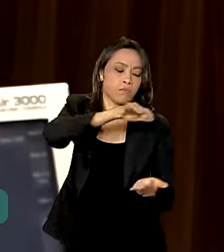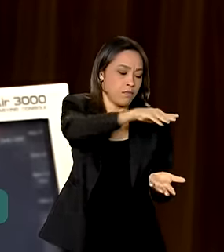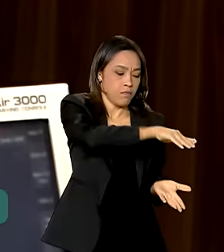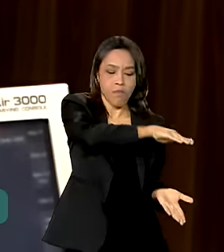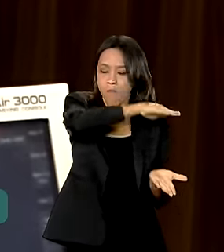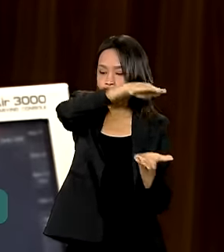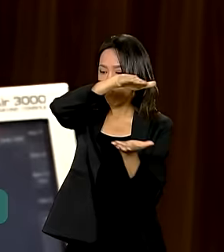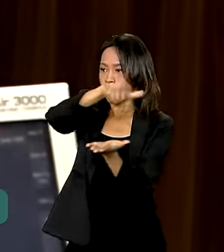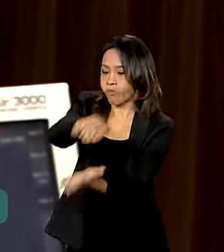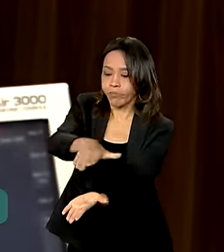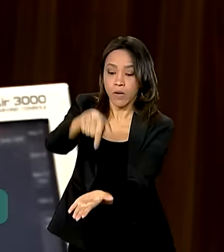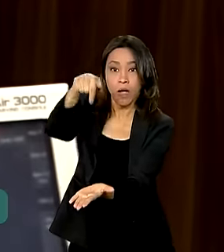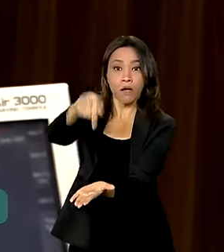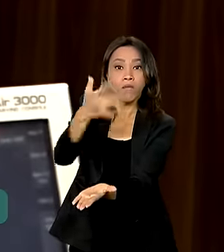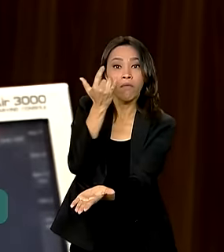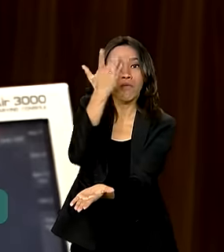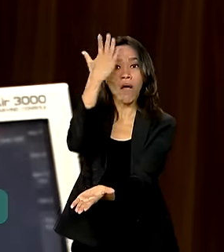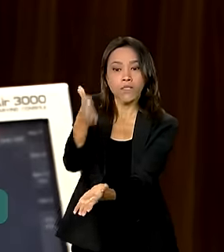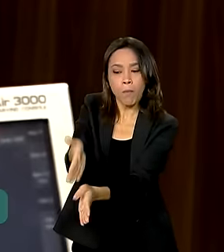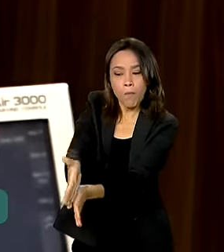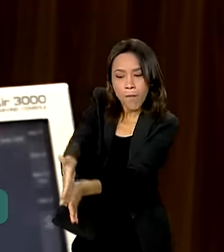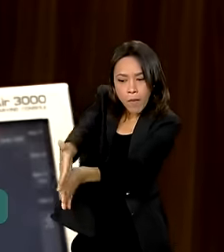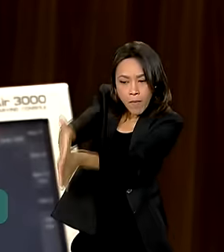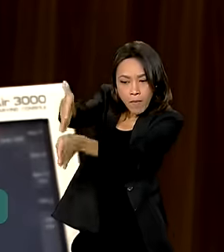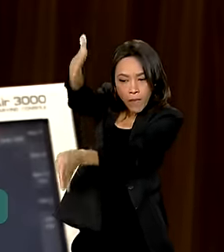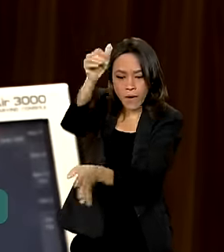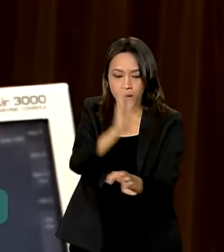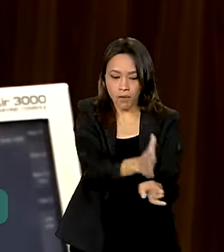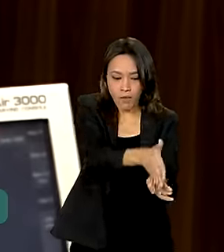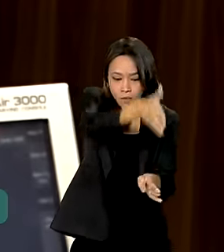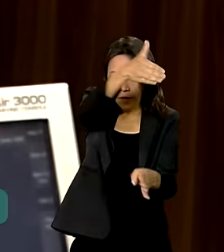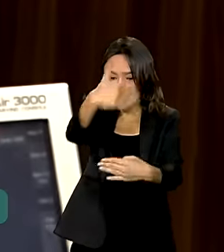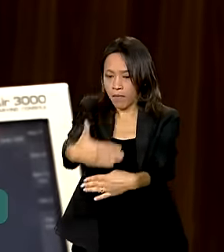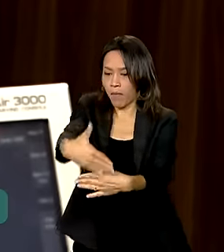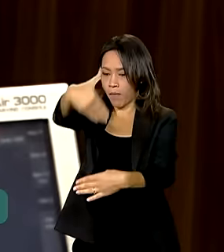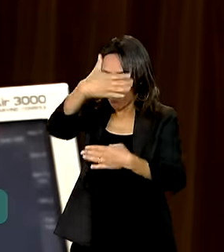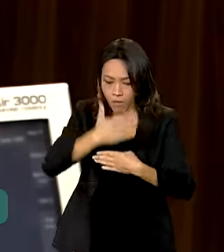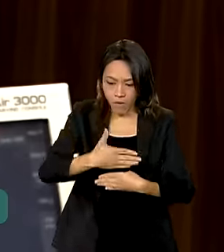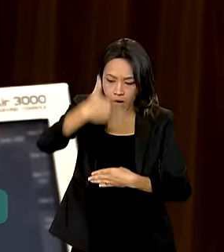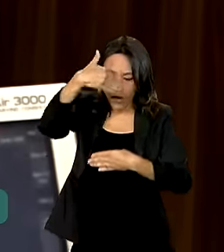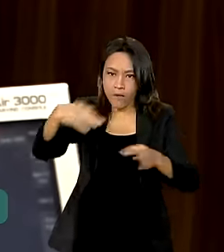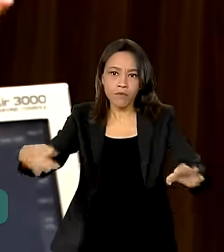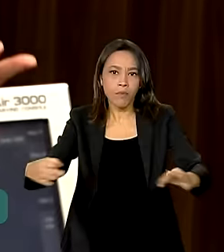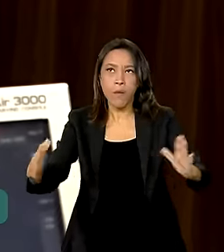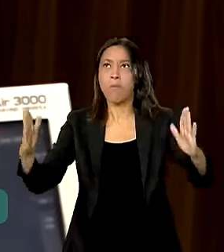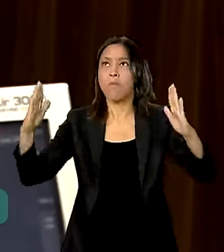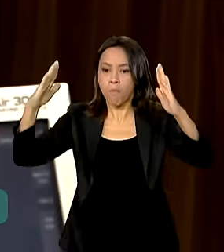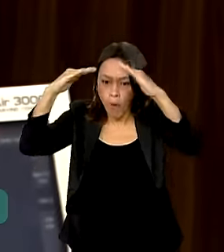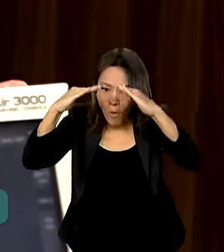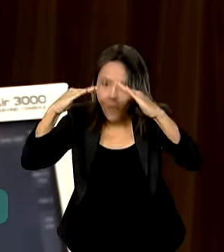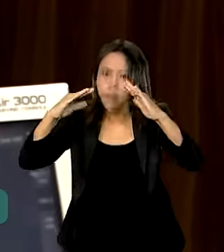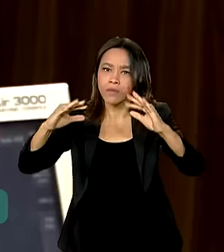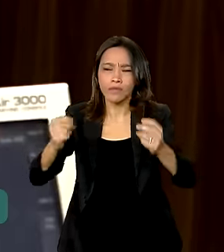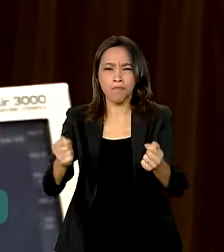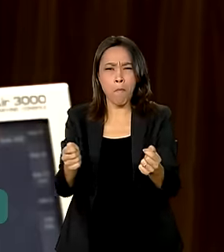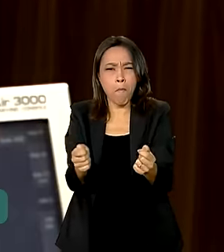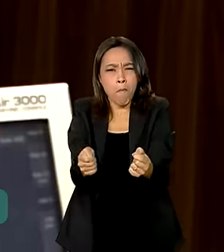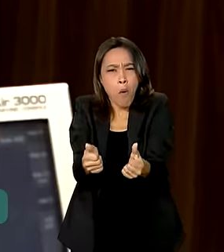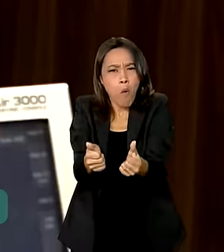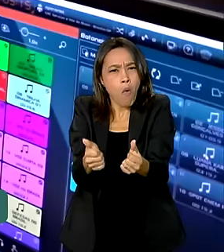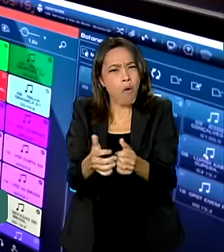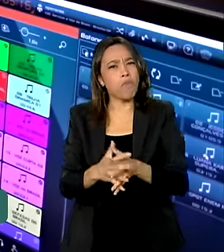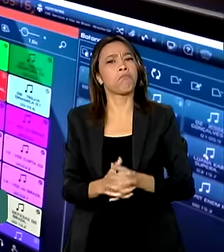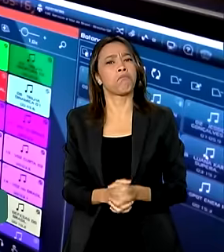e com a montagem sendo o momento que eu diria que as pessoas vão conseguir enxergar já a montagem do